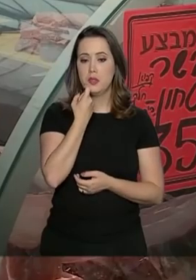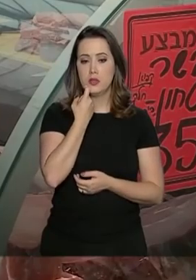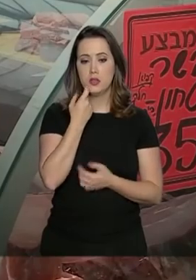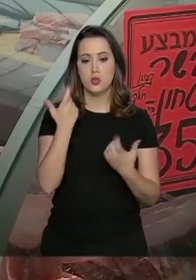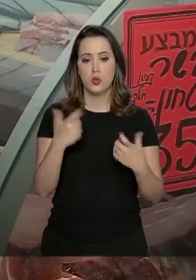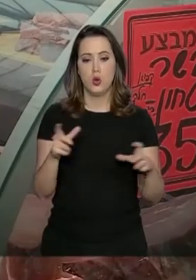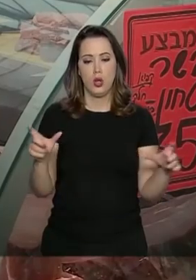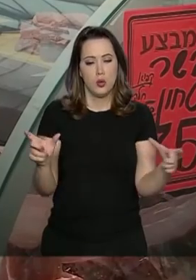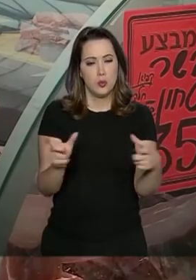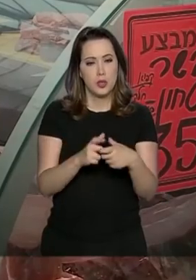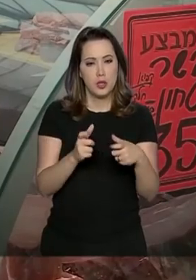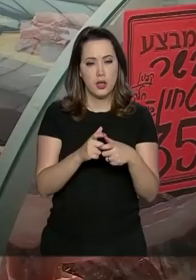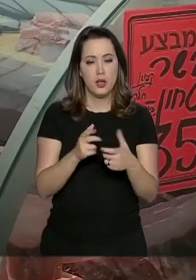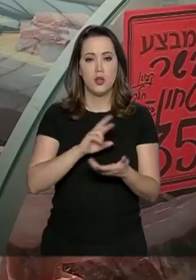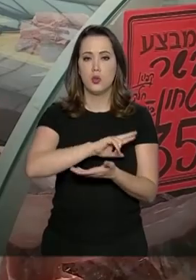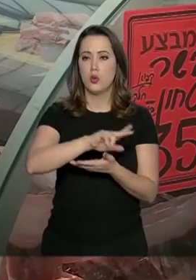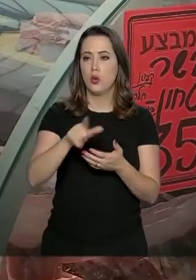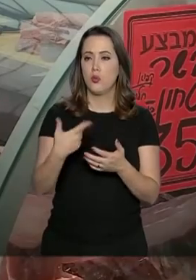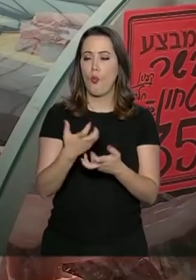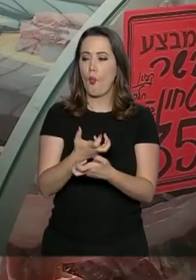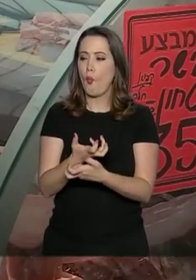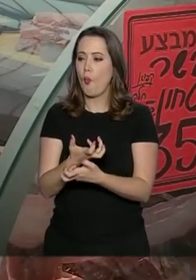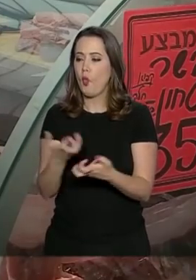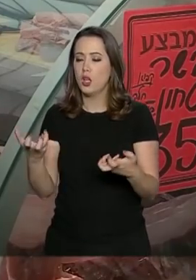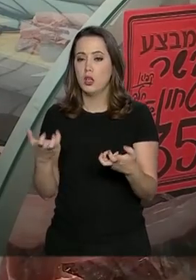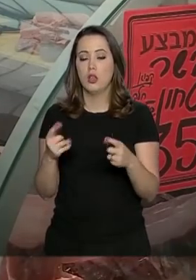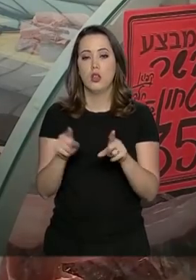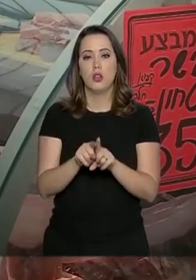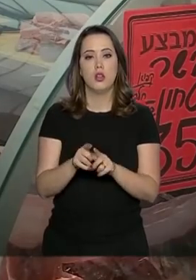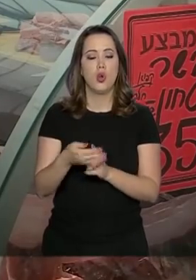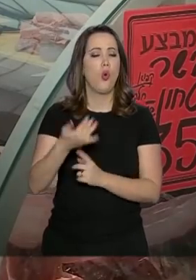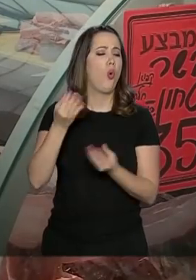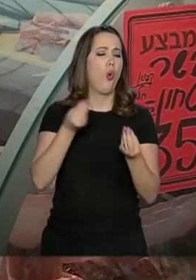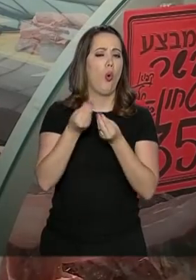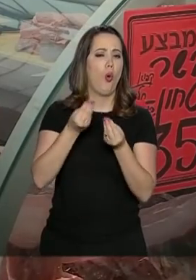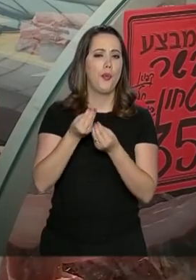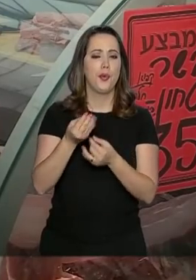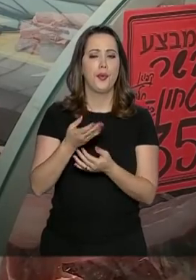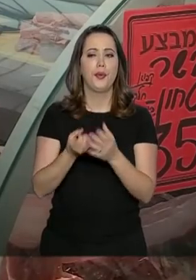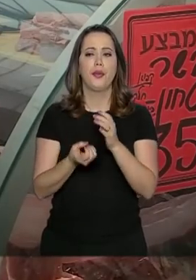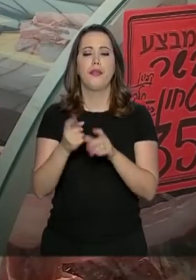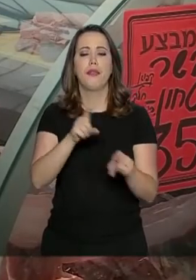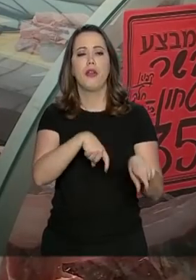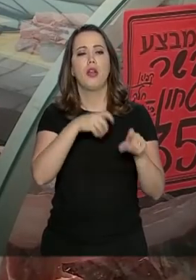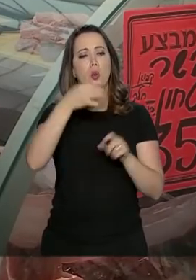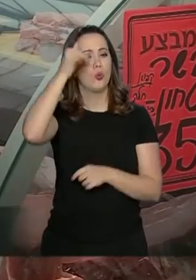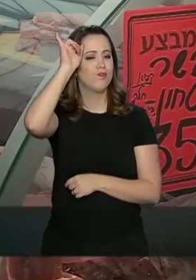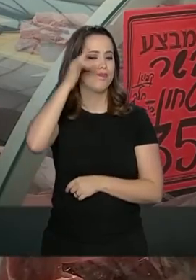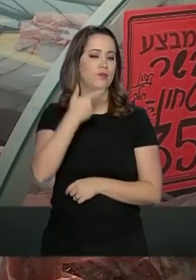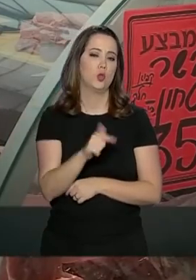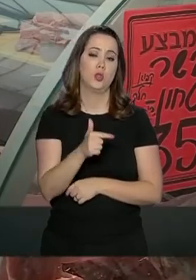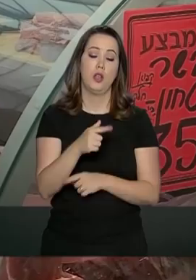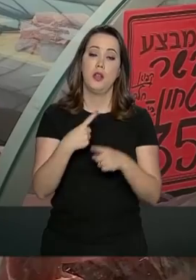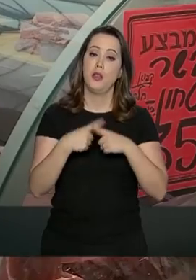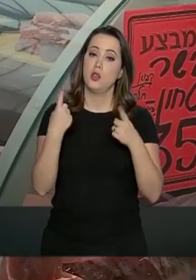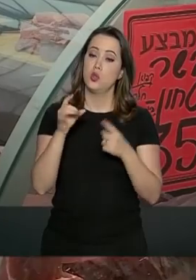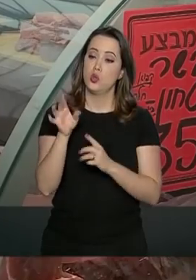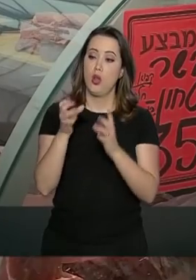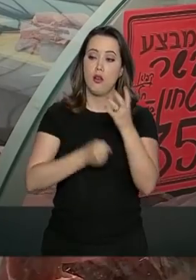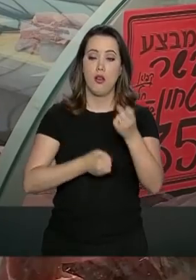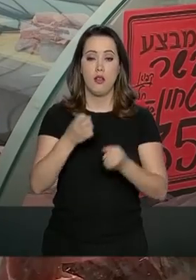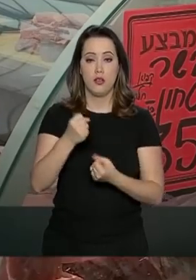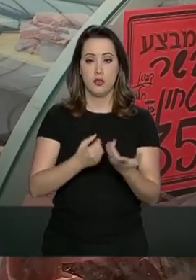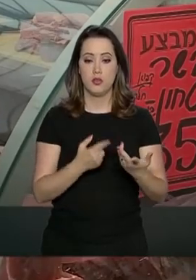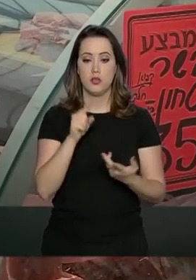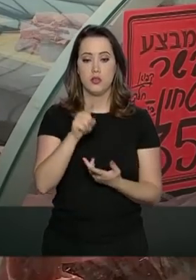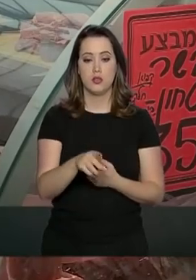território pequeno e grandes áreas de deserto, a criação de gado é inviável por aqui. E o que tem serve para a produção de leite. Boa